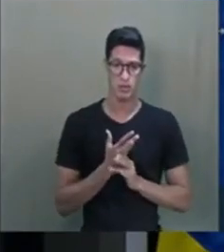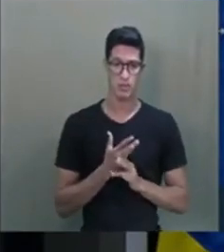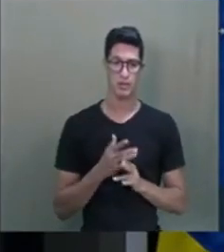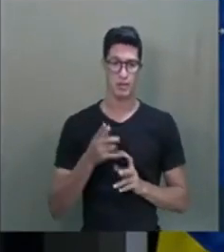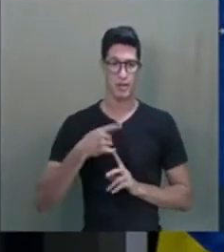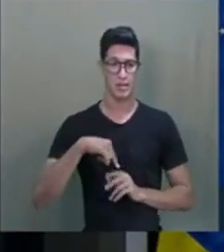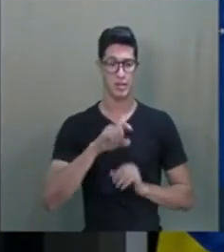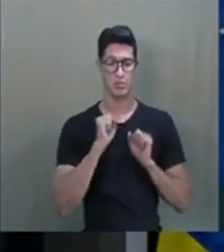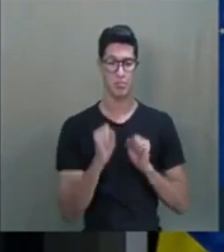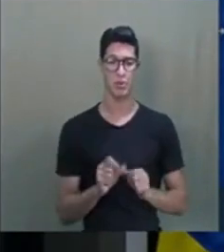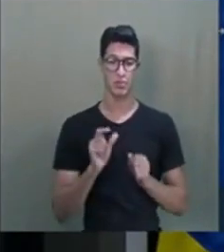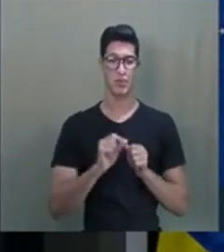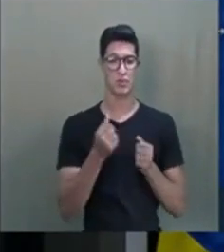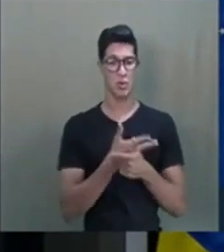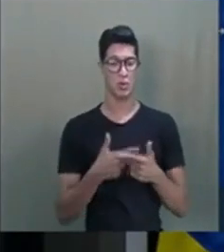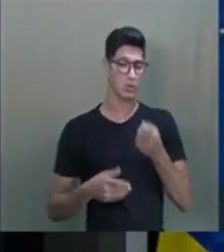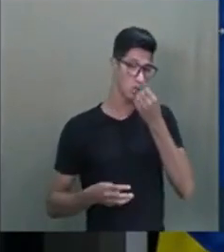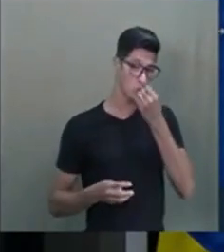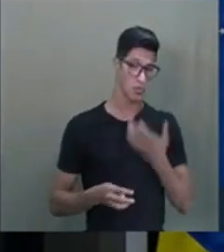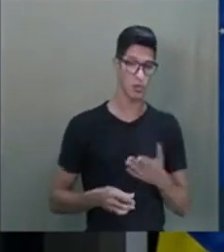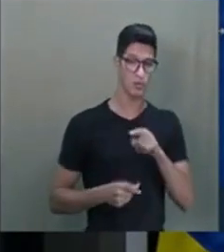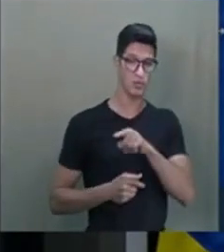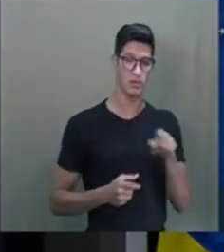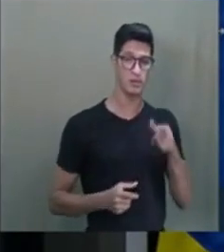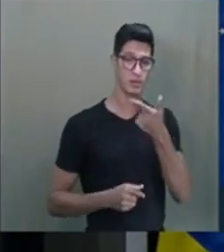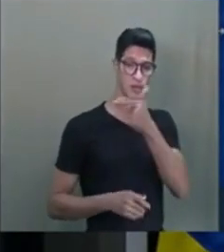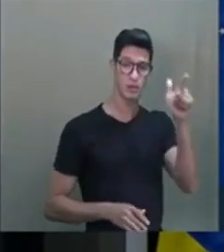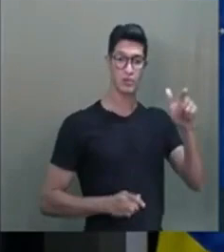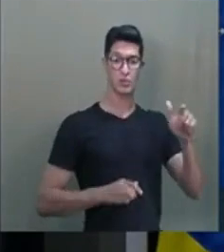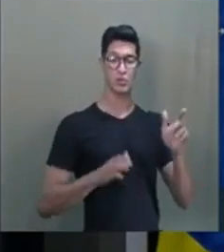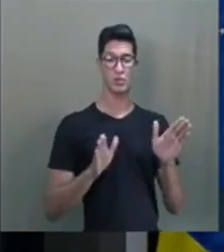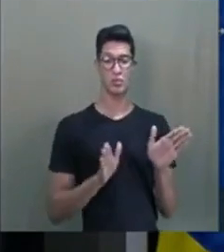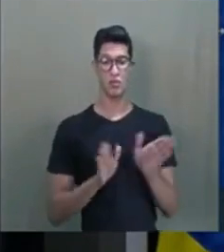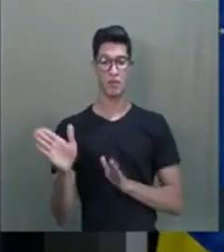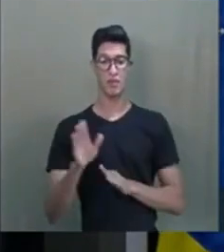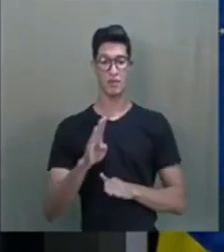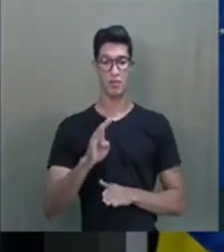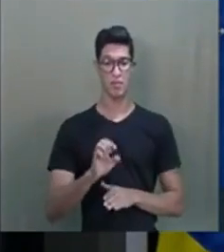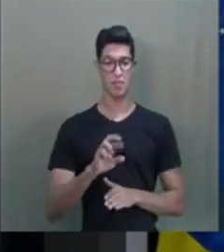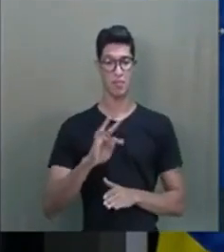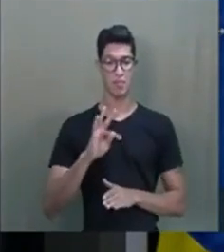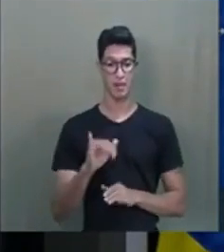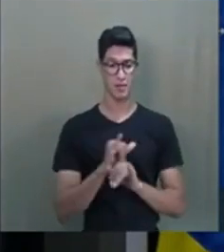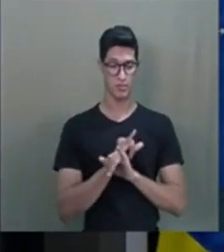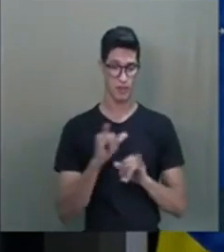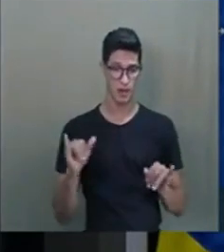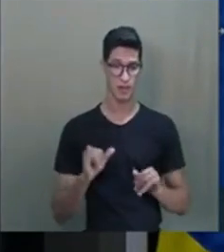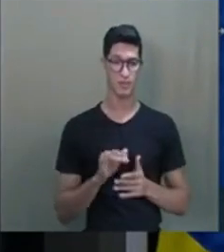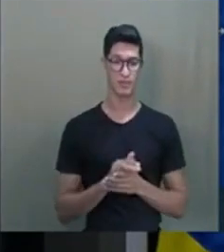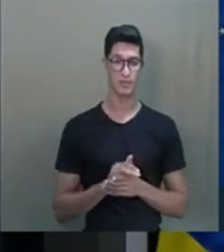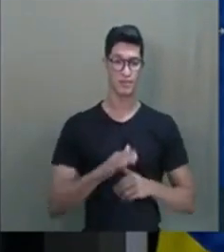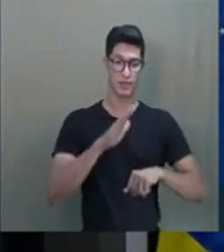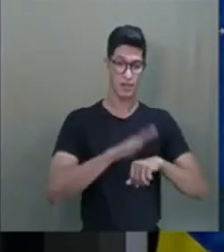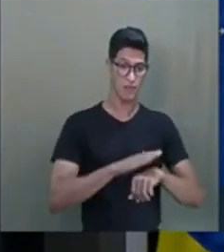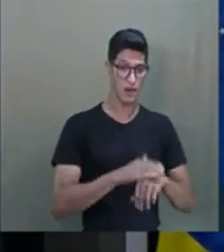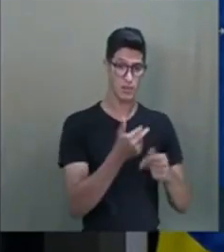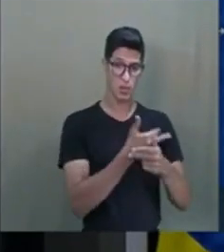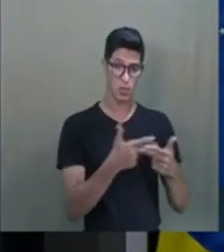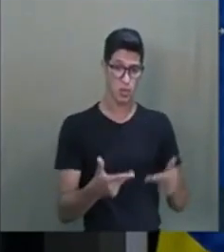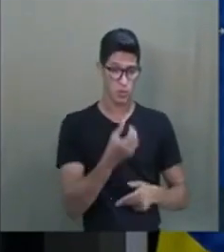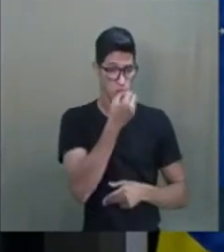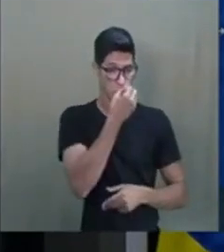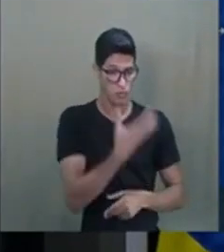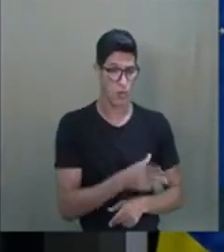que a gente possa fazer algo de bom com isso. Que esse era um outro movimento que o Bert Hellinger falava. Faça algo de bom